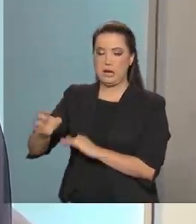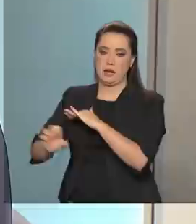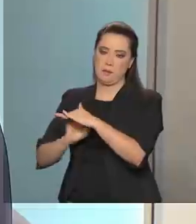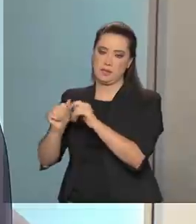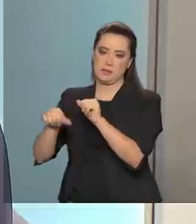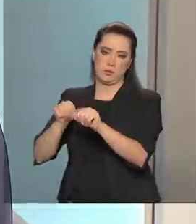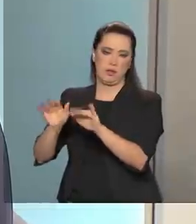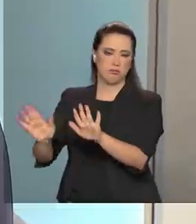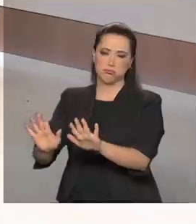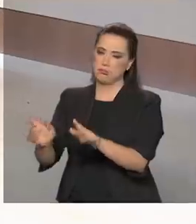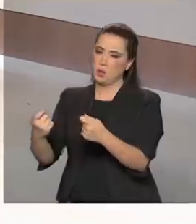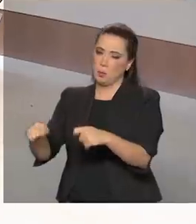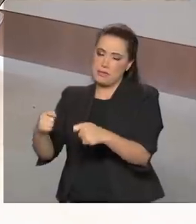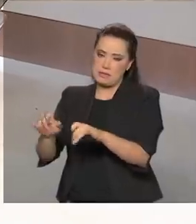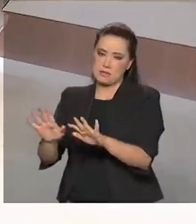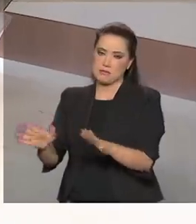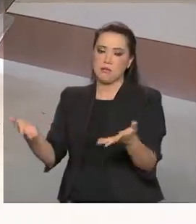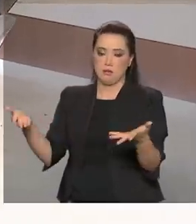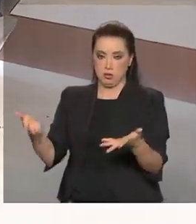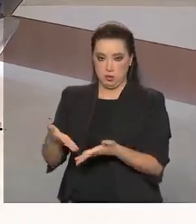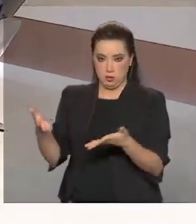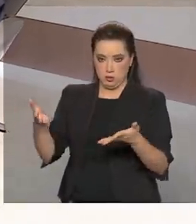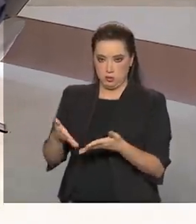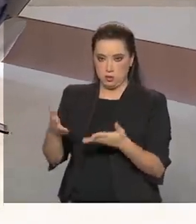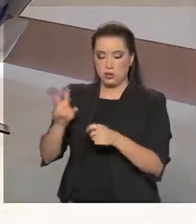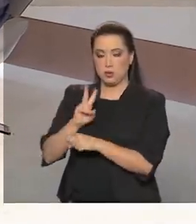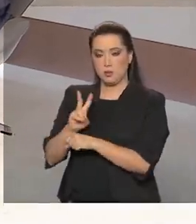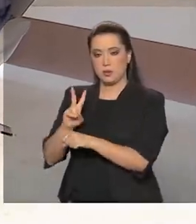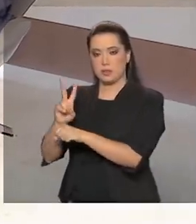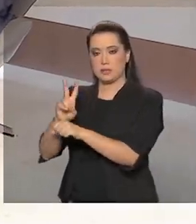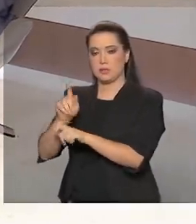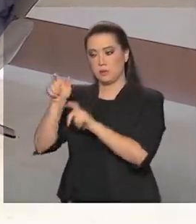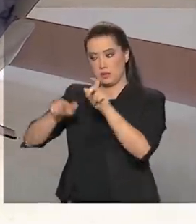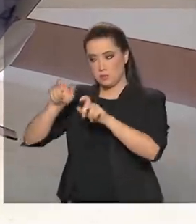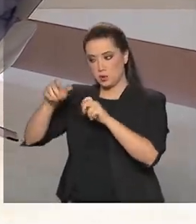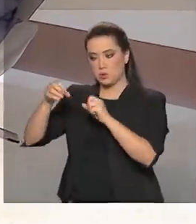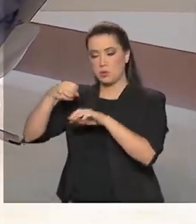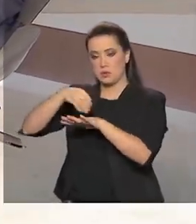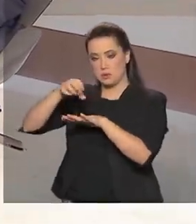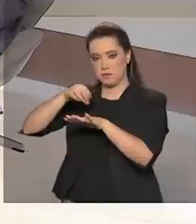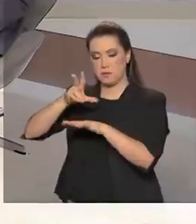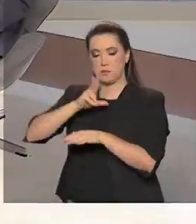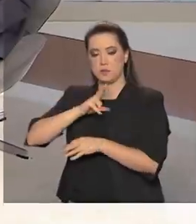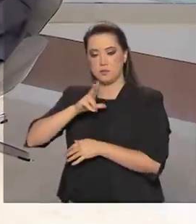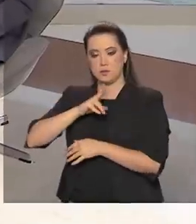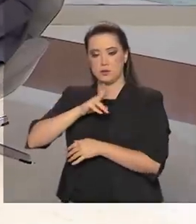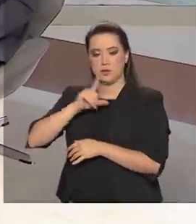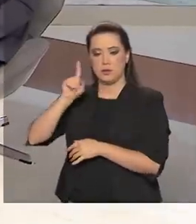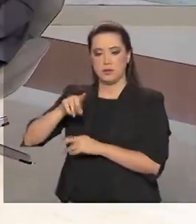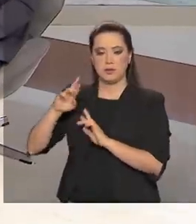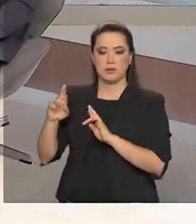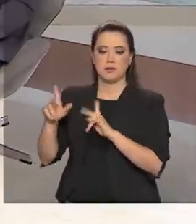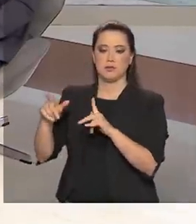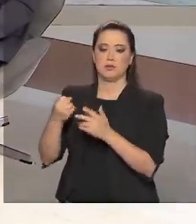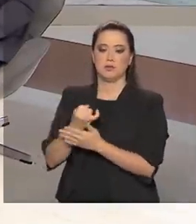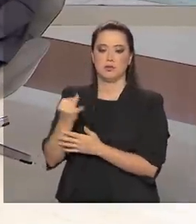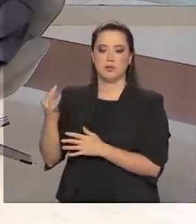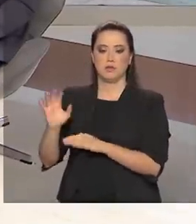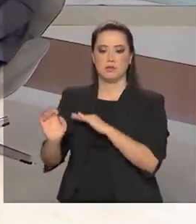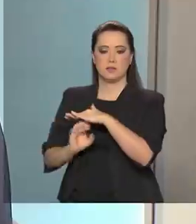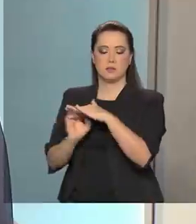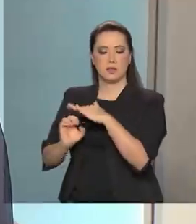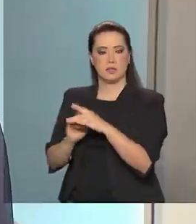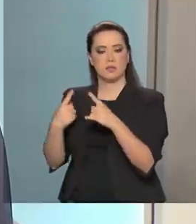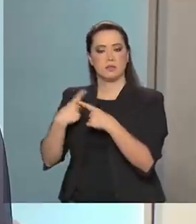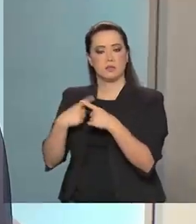essa postura. Hoje, a proteção do titular, ela é um diferencial para muitas empresas